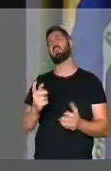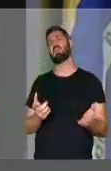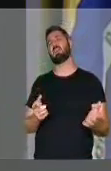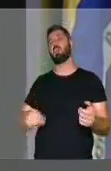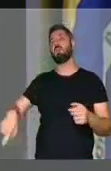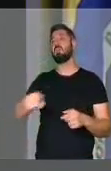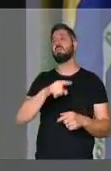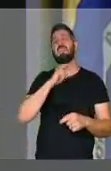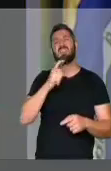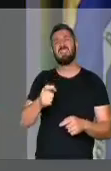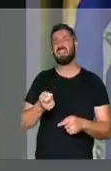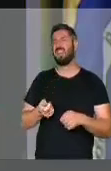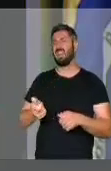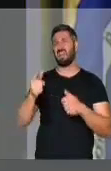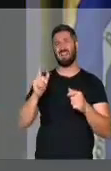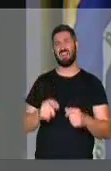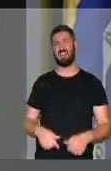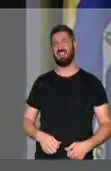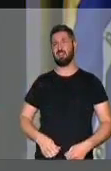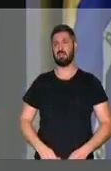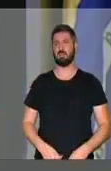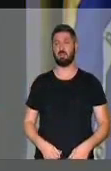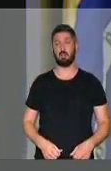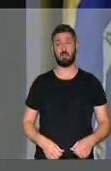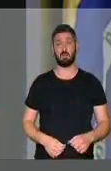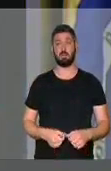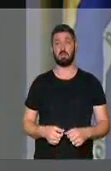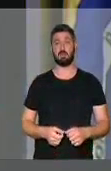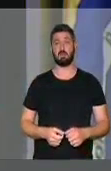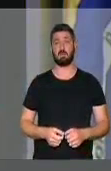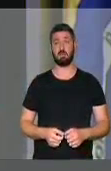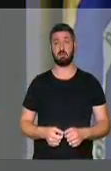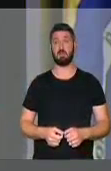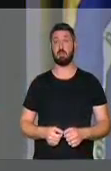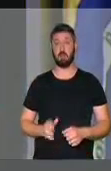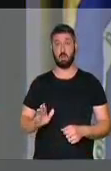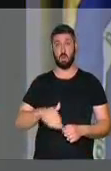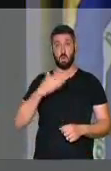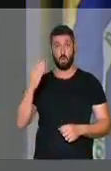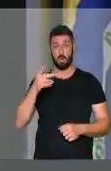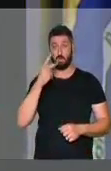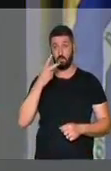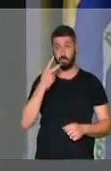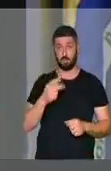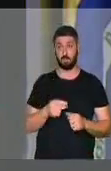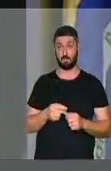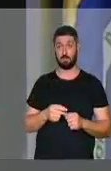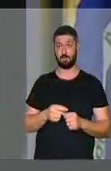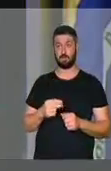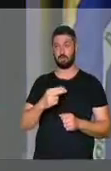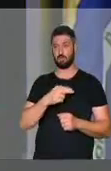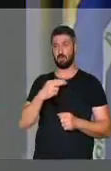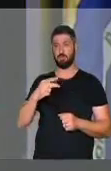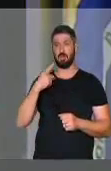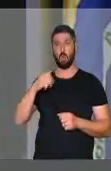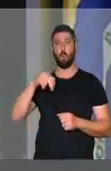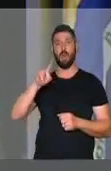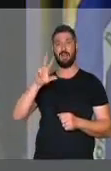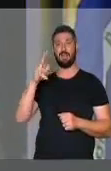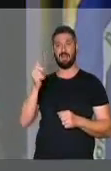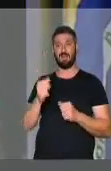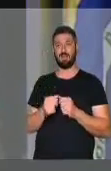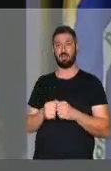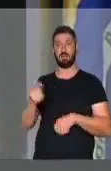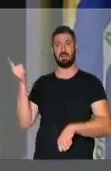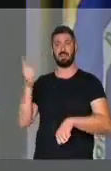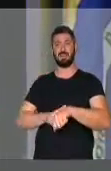Vocês não enganam mais ninguém. Não enganam mais ninguém. Quando chamaram nós de quadrilheiros,